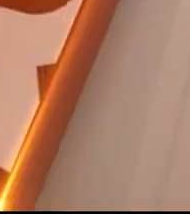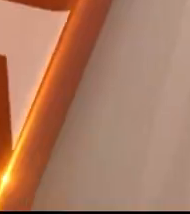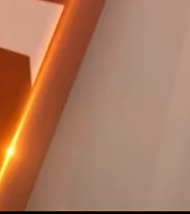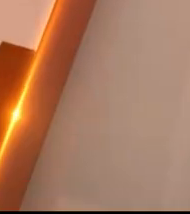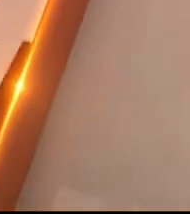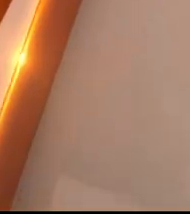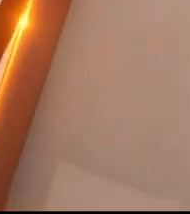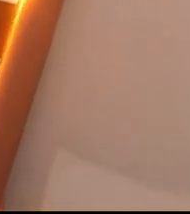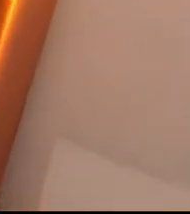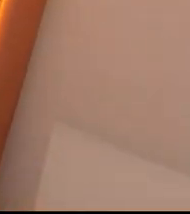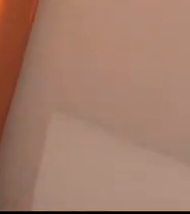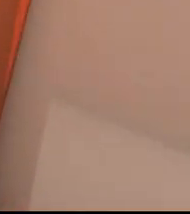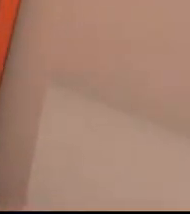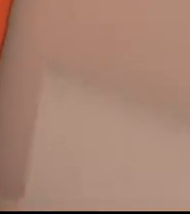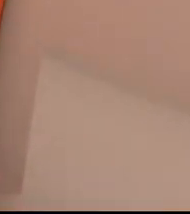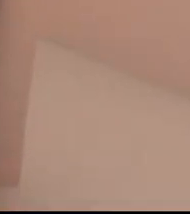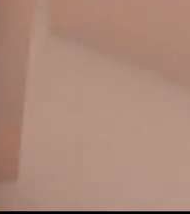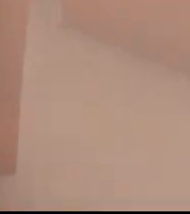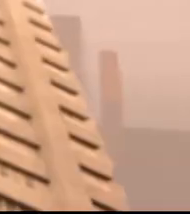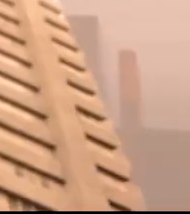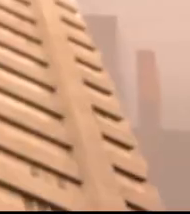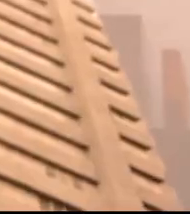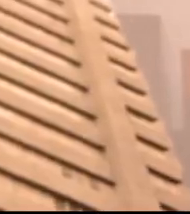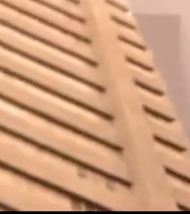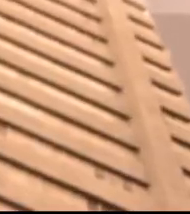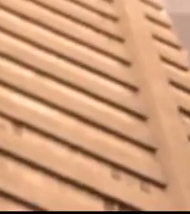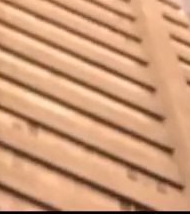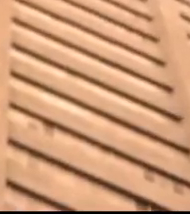E o